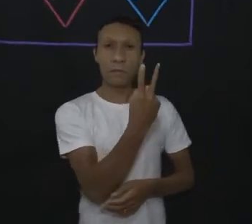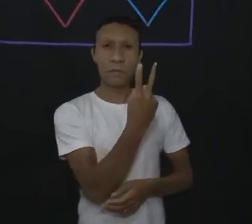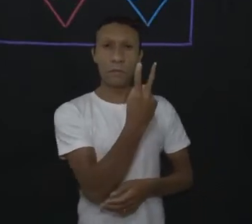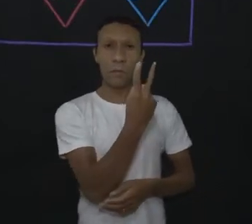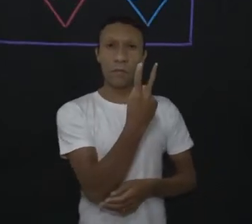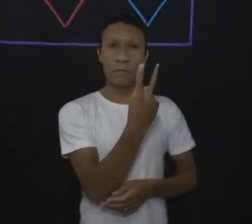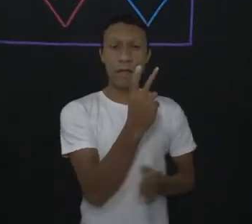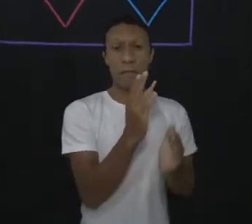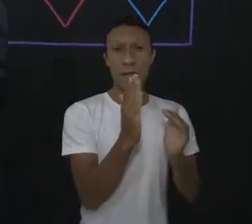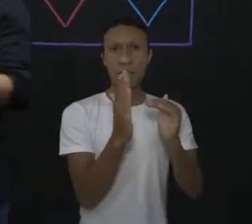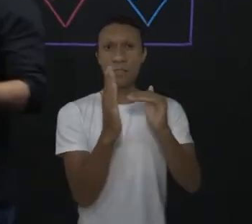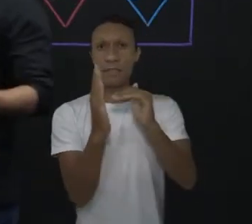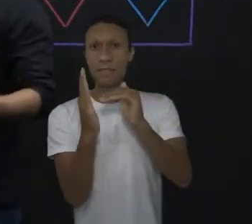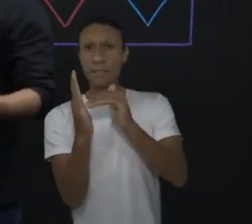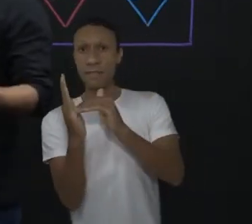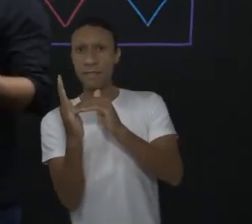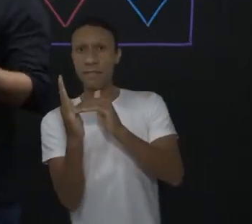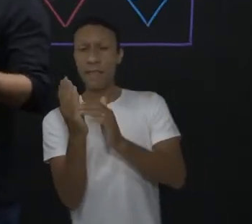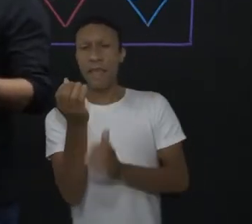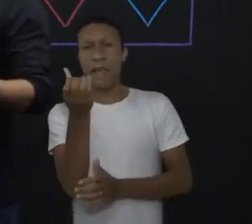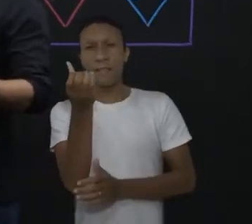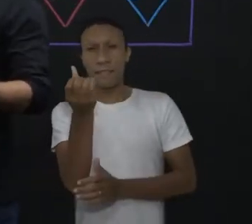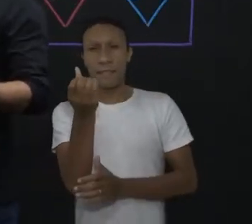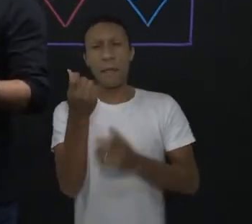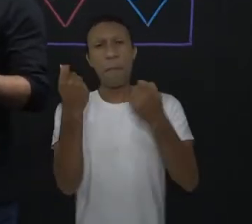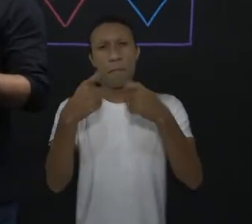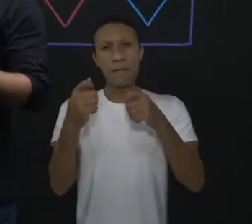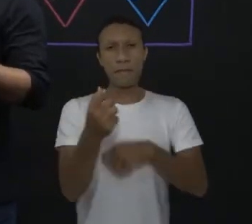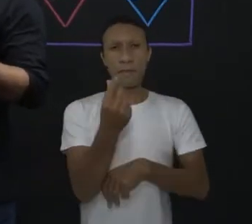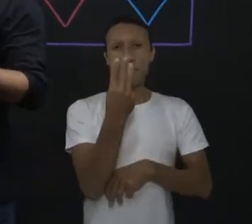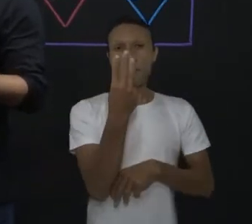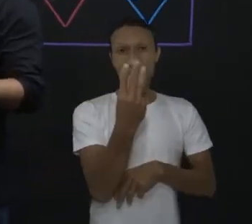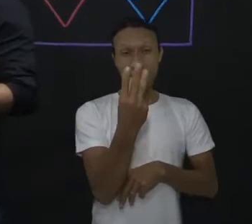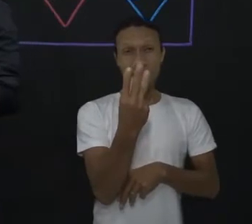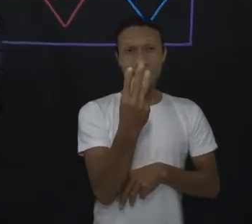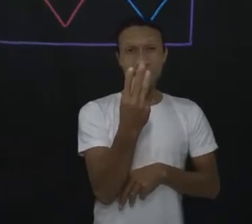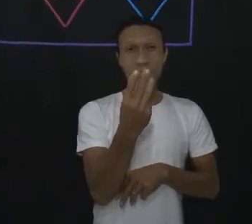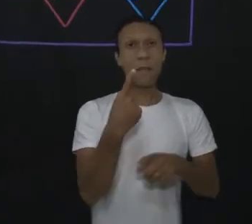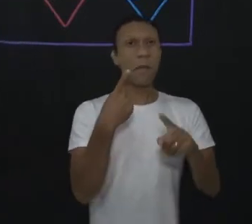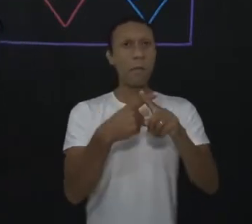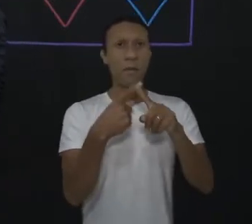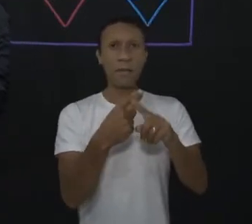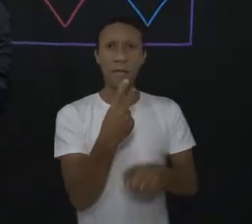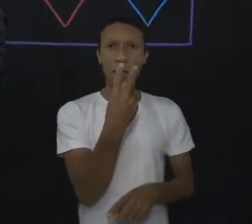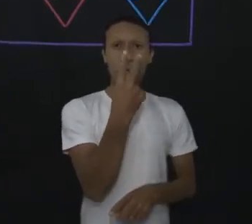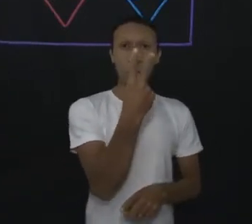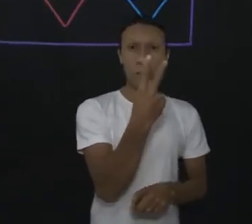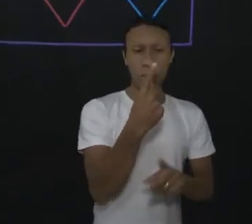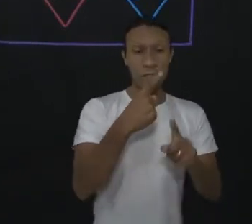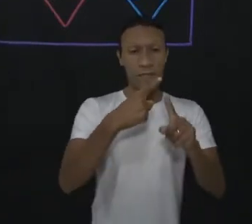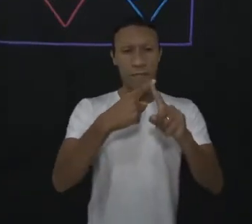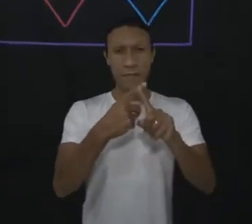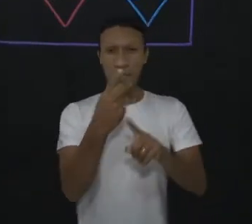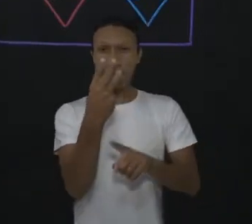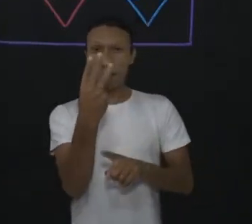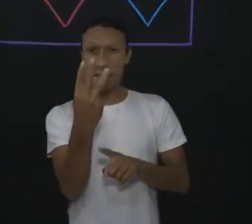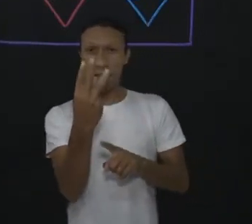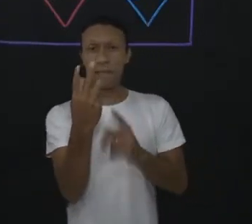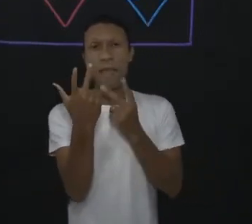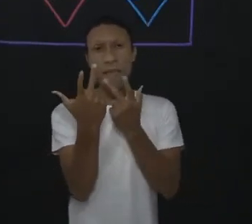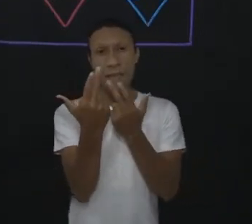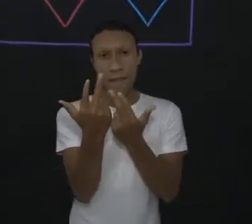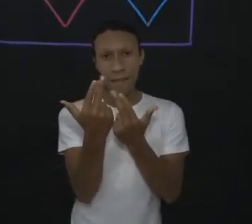2 para 6, eu multipliquei por 3, eu vou utilizar essa mesma ideia aqui em cima. Logo então,